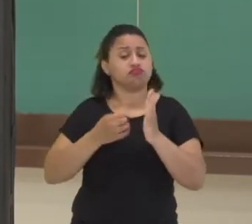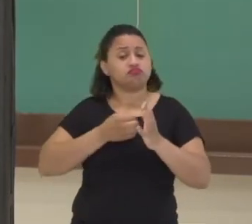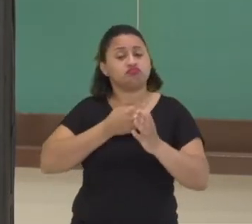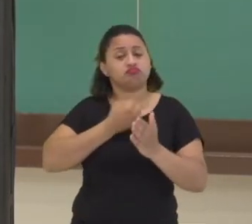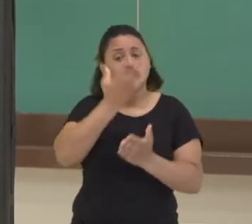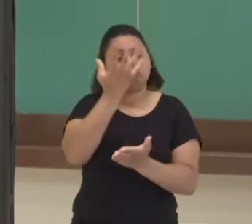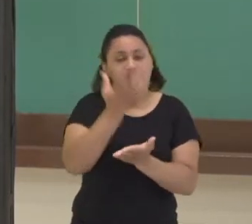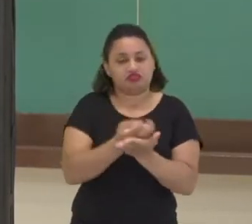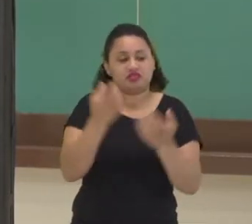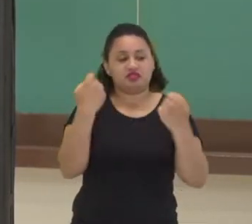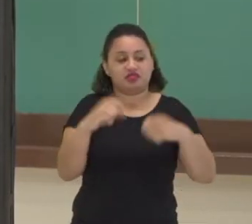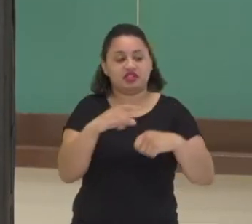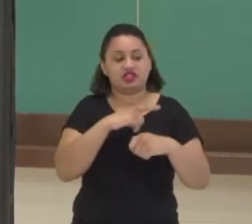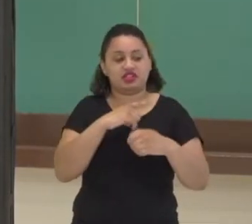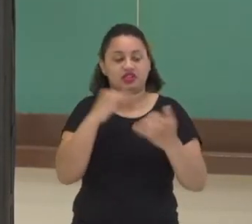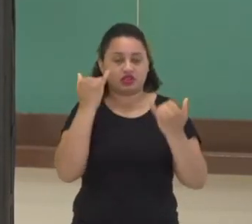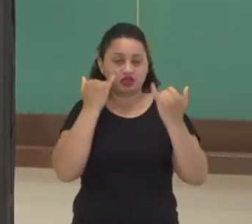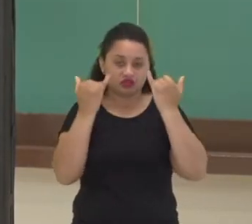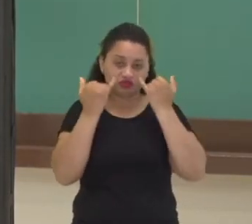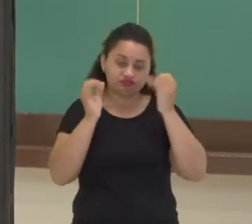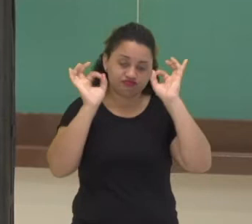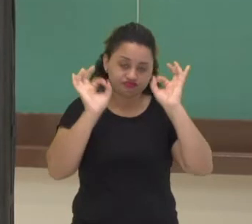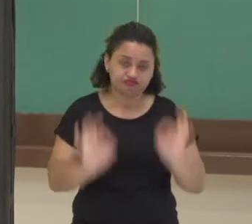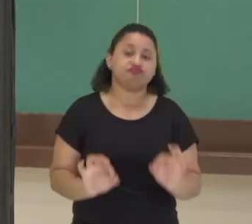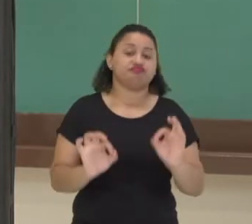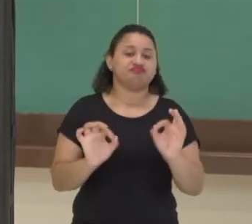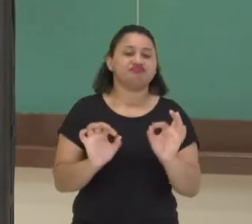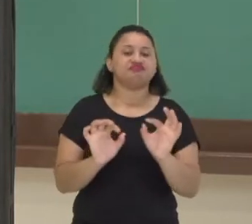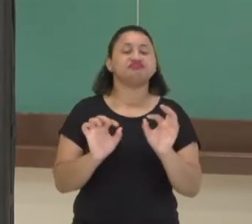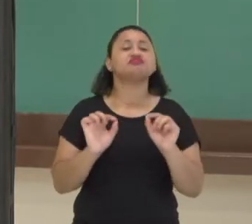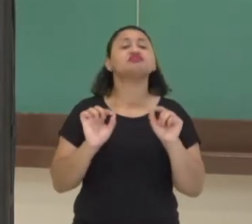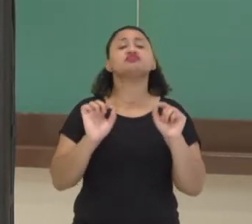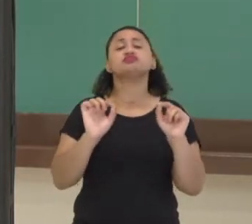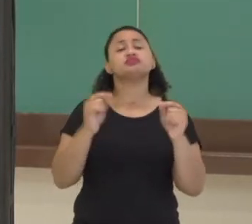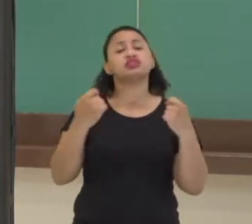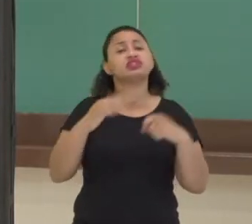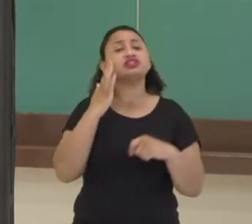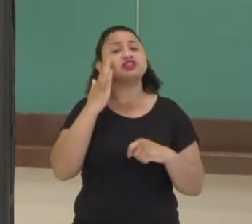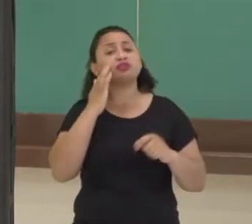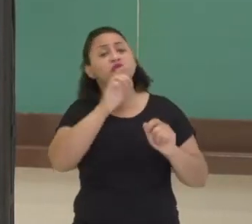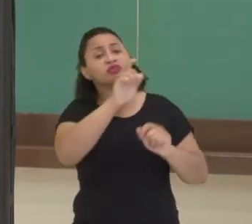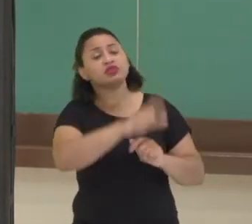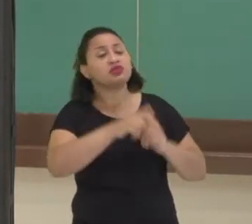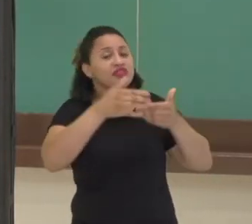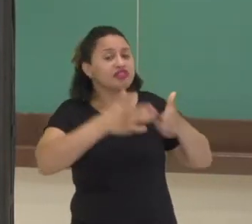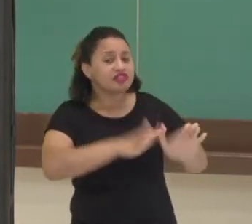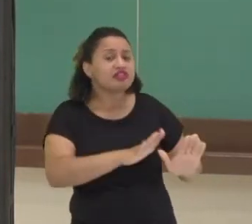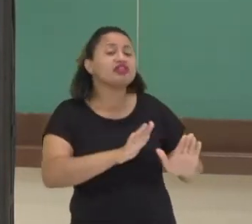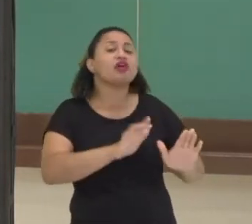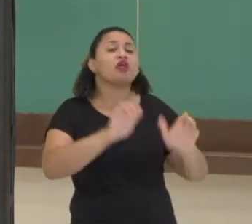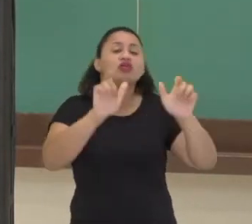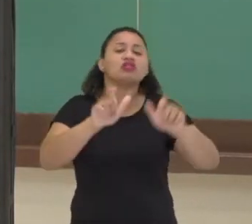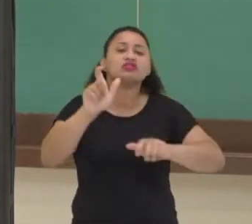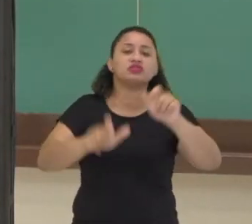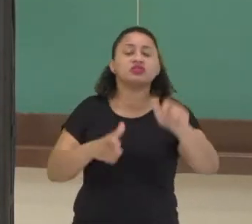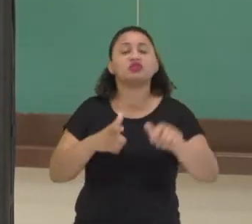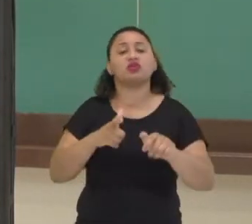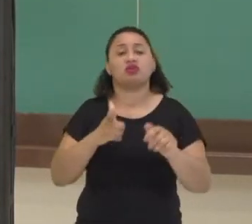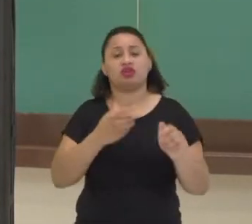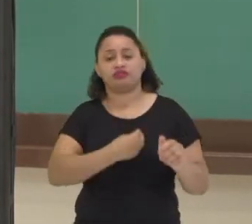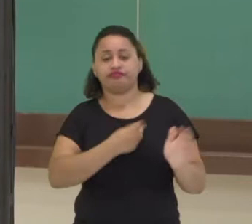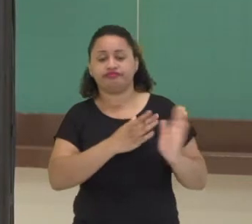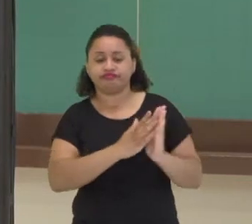ele tem que ter o que? Informações exatas, precisas. Tem que saber onde a pessoa nasceu, onde viveu, né?